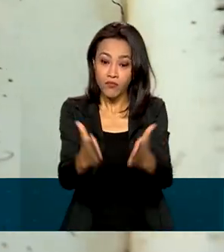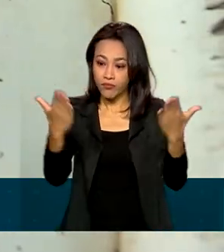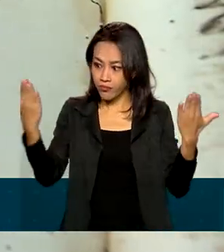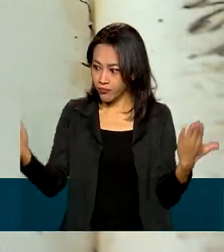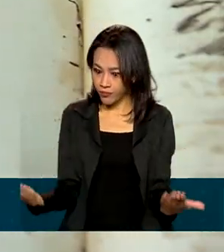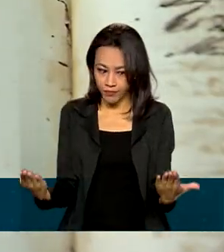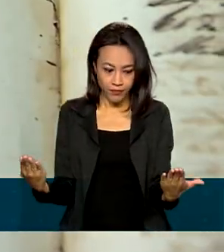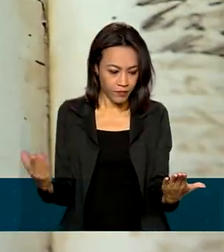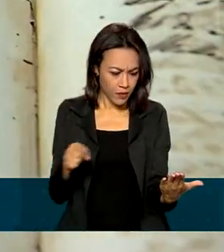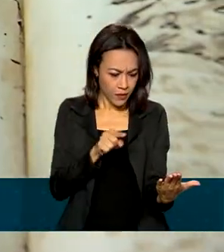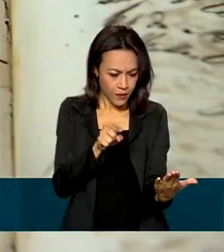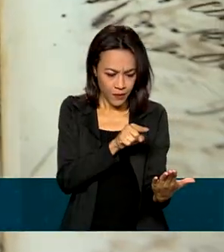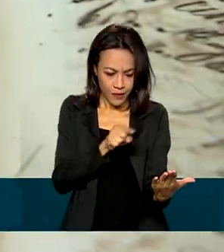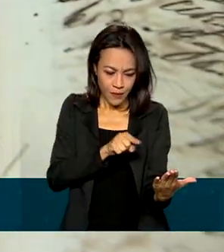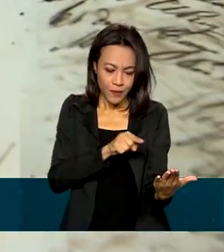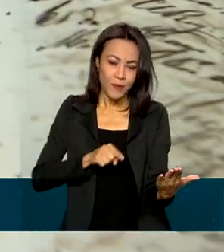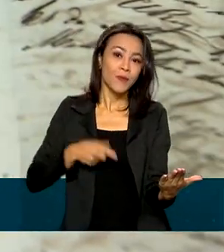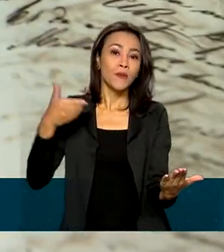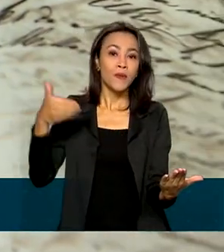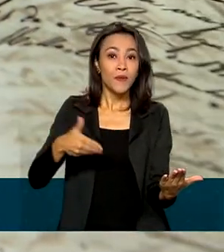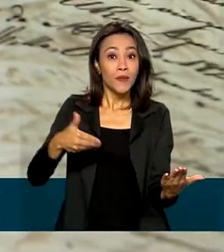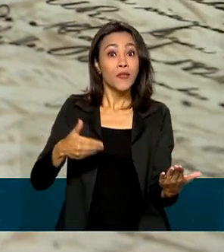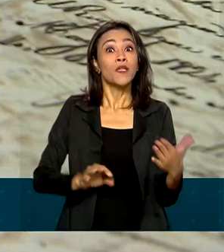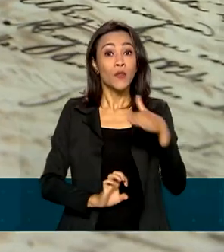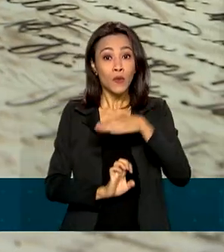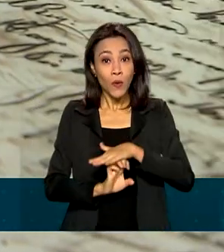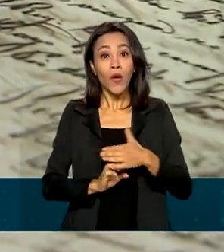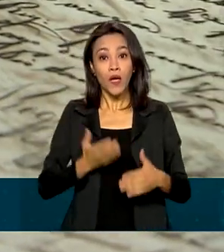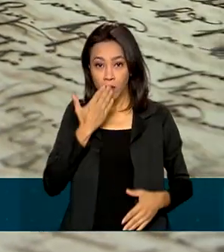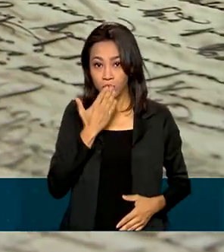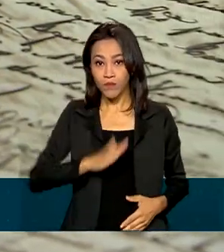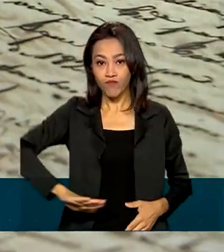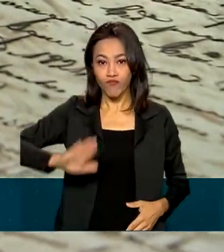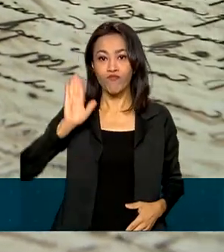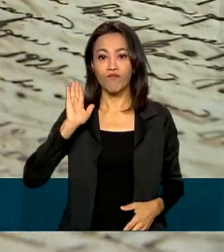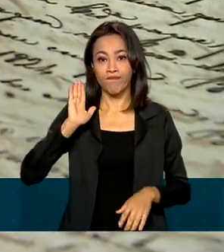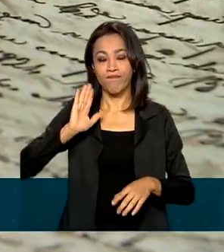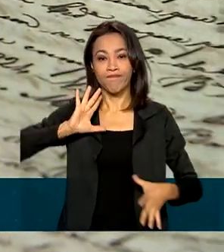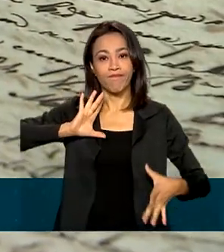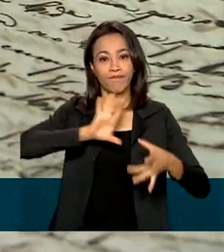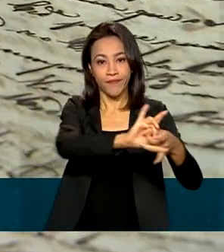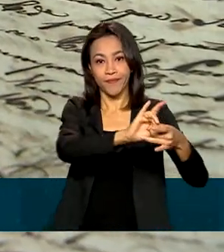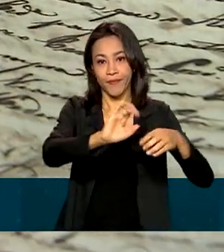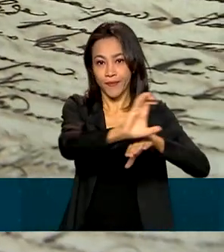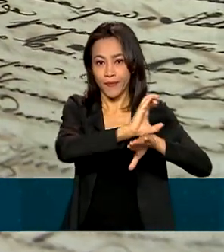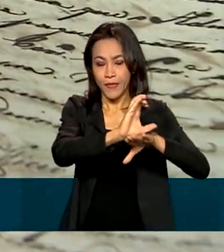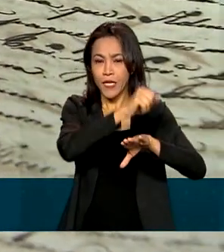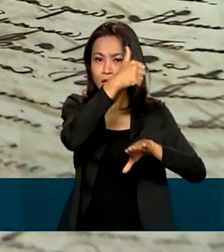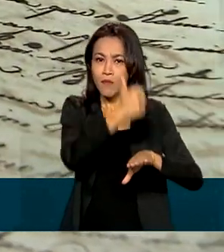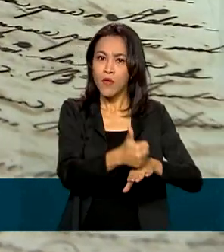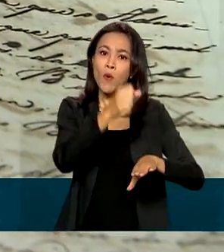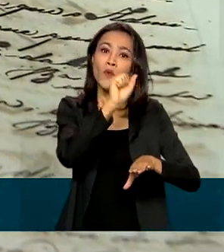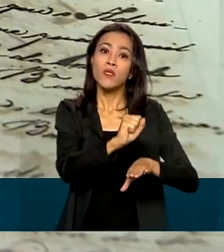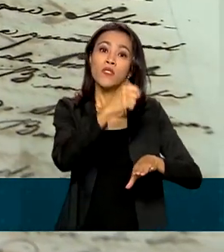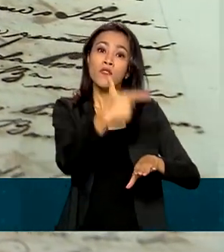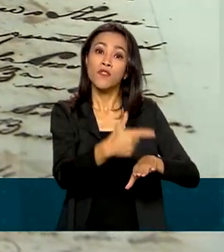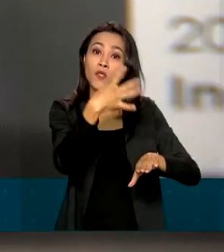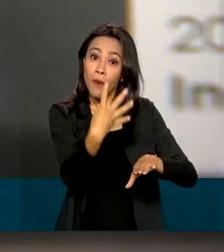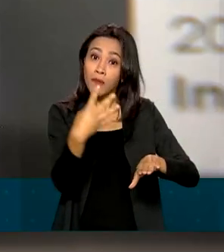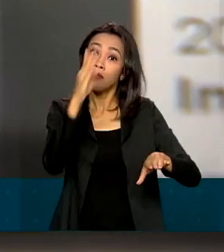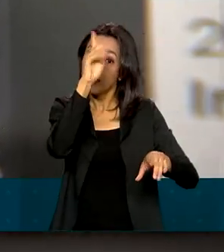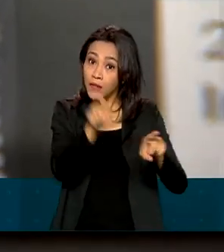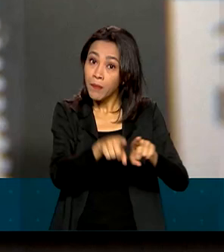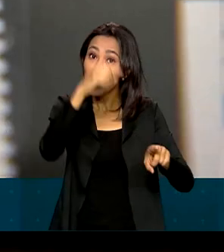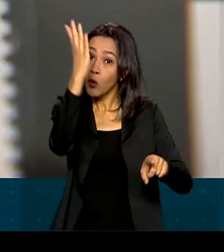manuscrito em que os correios prestam juramento à Constituição Brasileira de 1824 e ao Brasil independente.